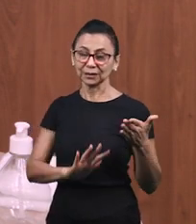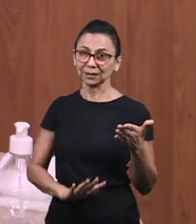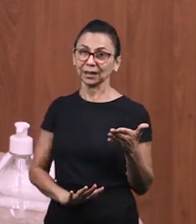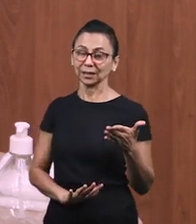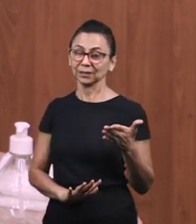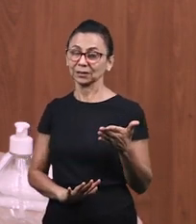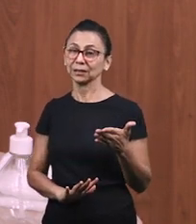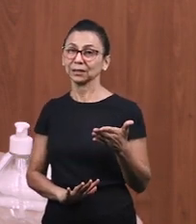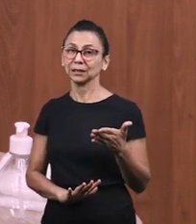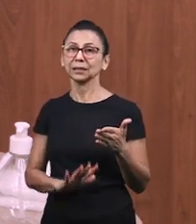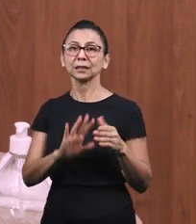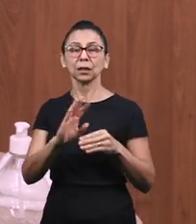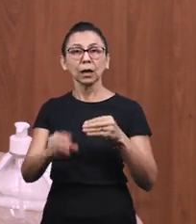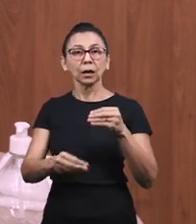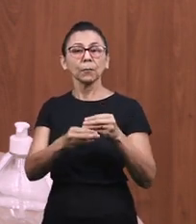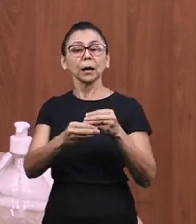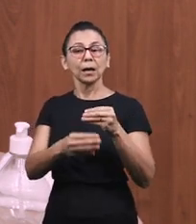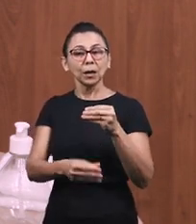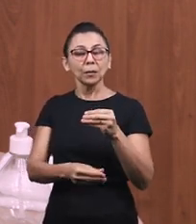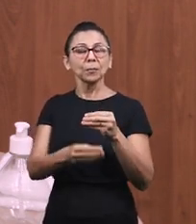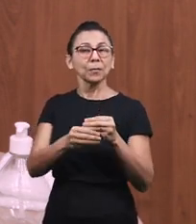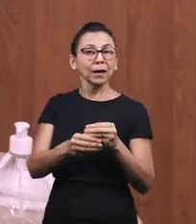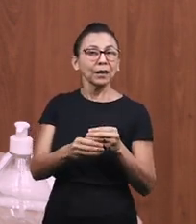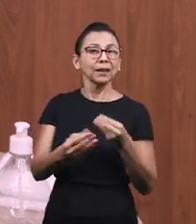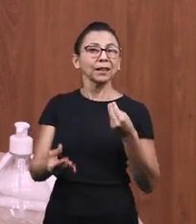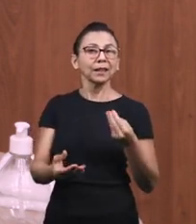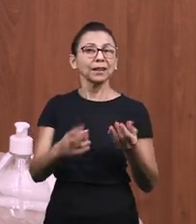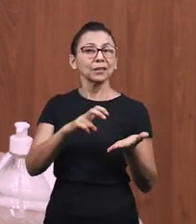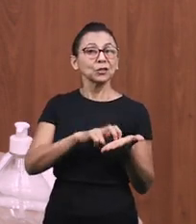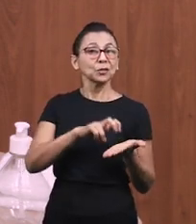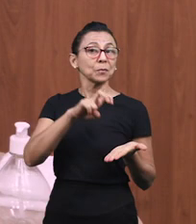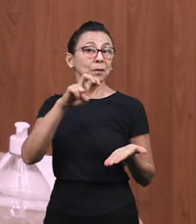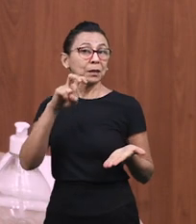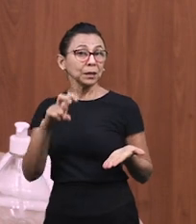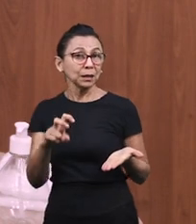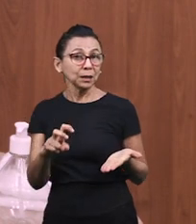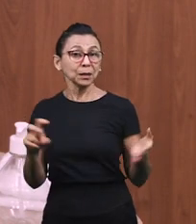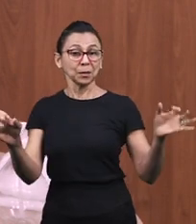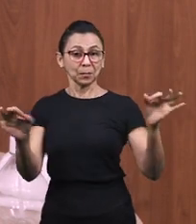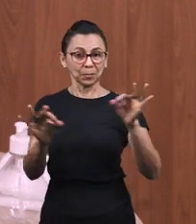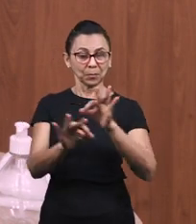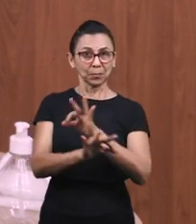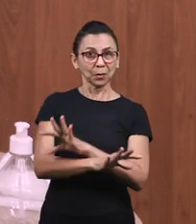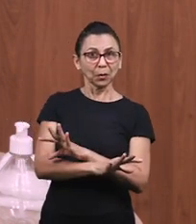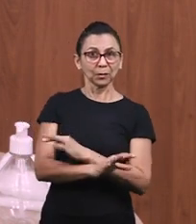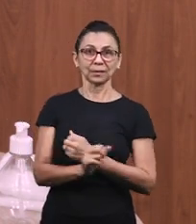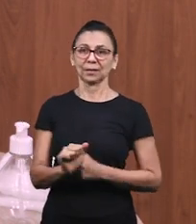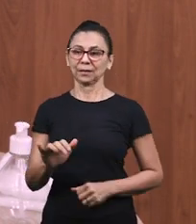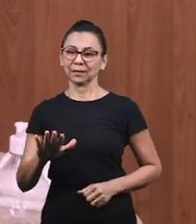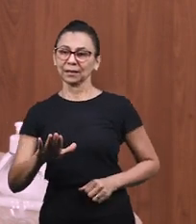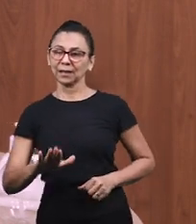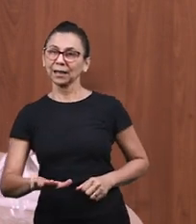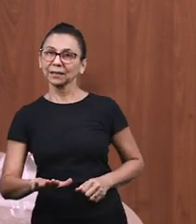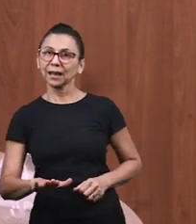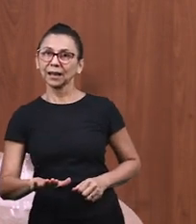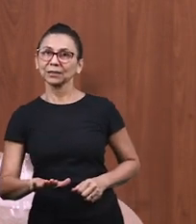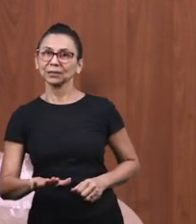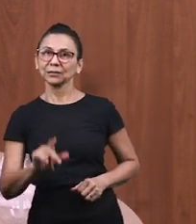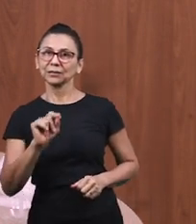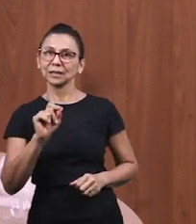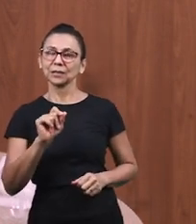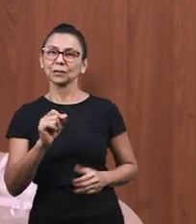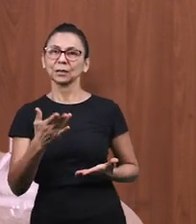a gente vai acrescentando aos poucos. Então, faz pela manhã. Depois que tudo está executado, nós vamos para a parte da tarde.